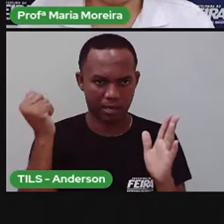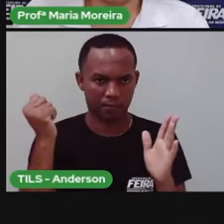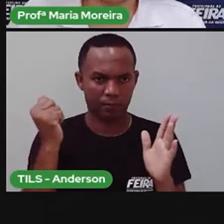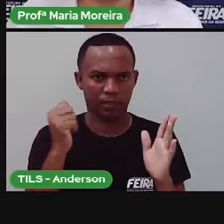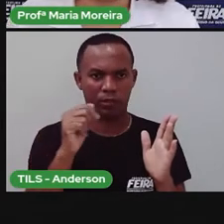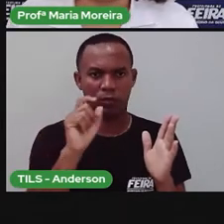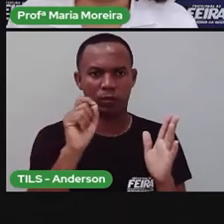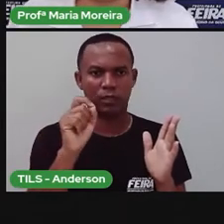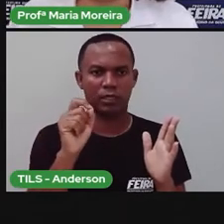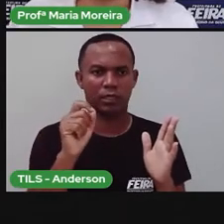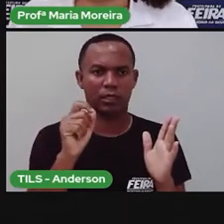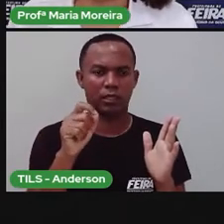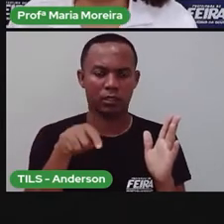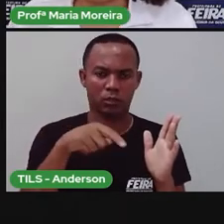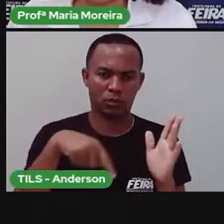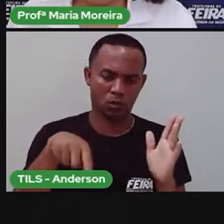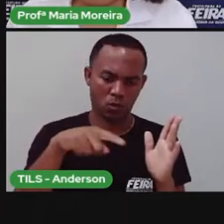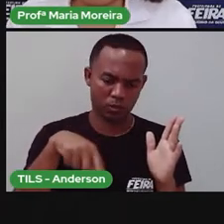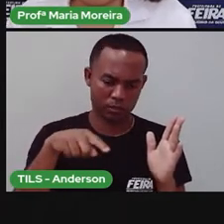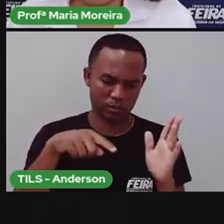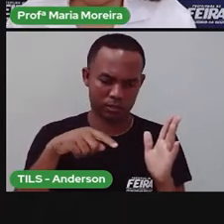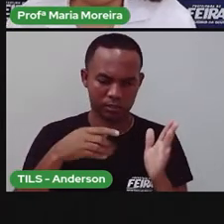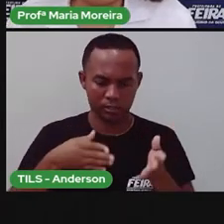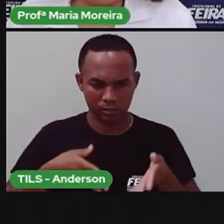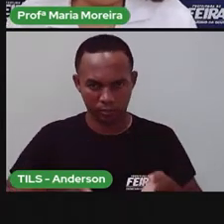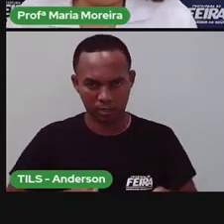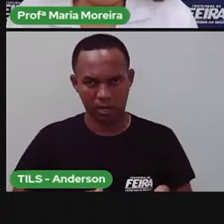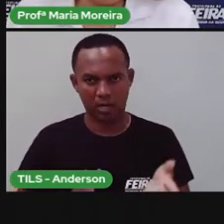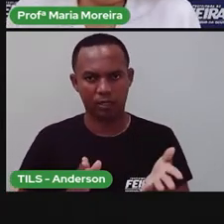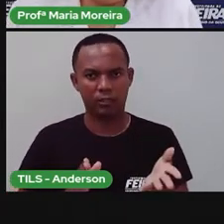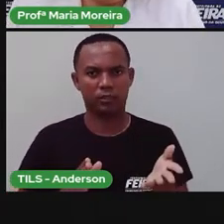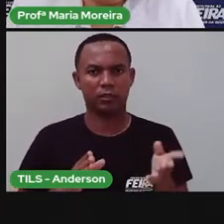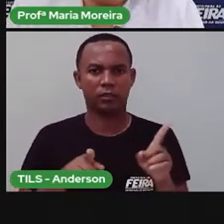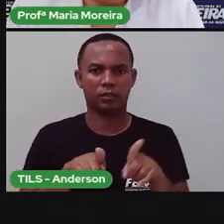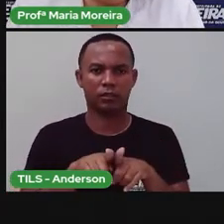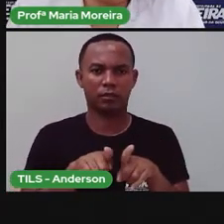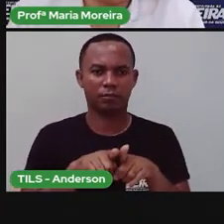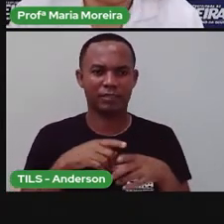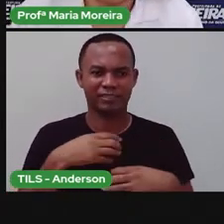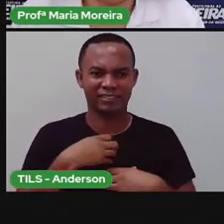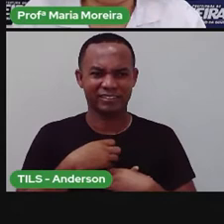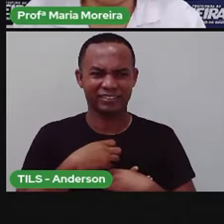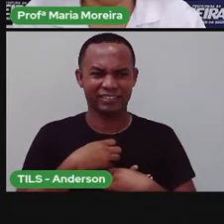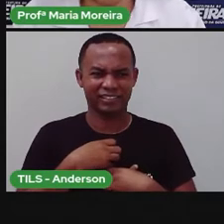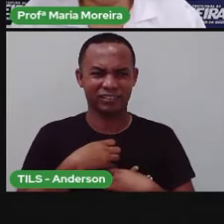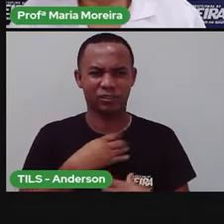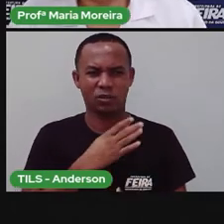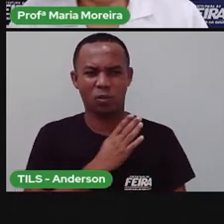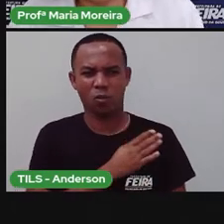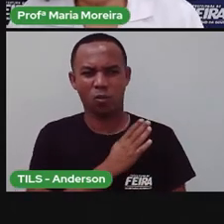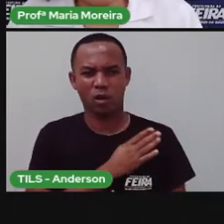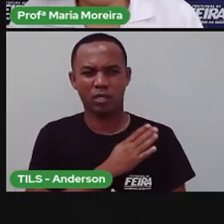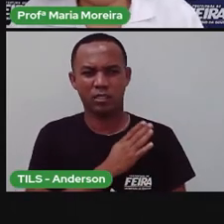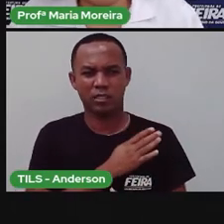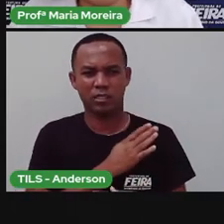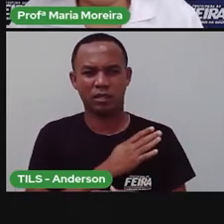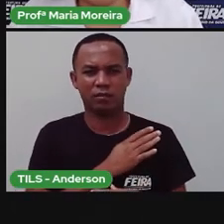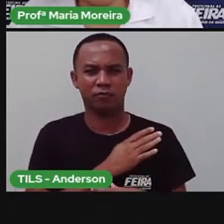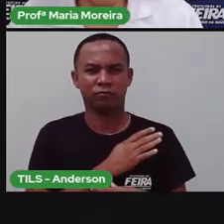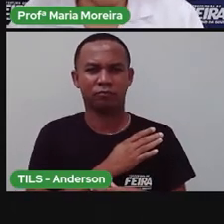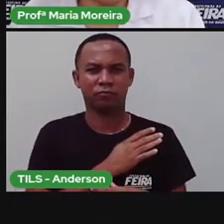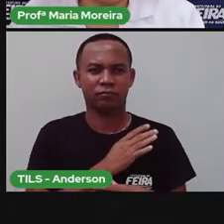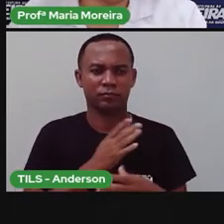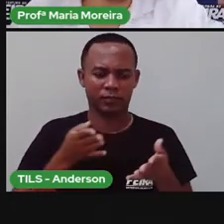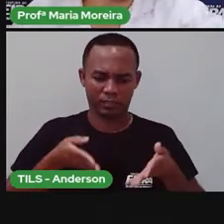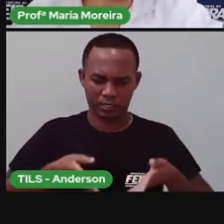é aquilo que a gente nasce e que a gente sente lá no fundo do coraçãozinho que nasceu pra fazer aquilo.